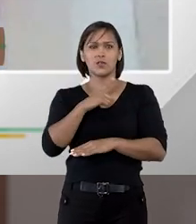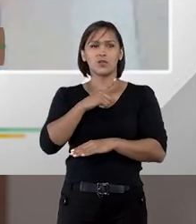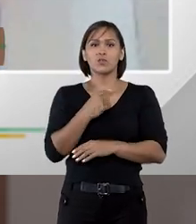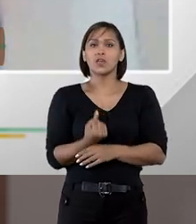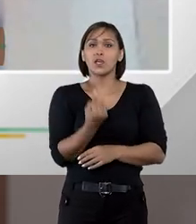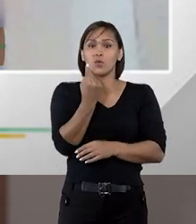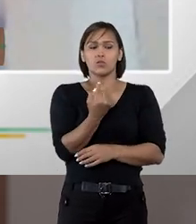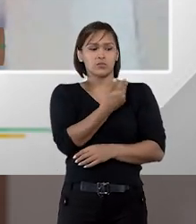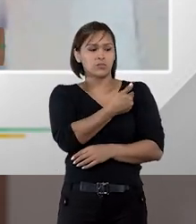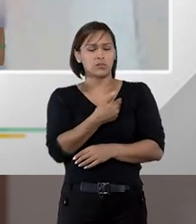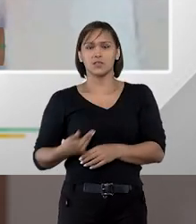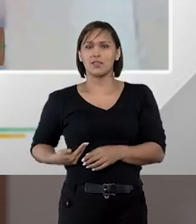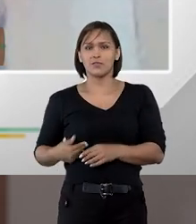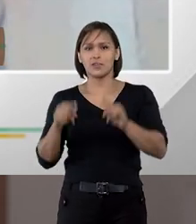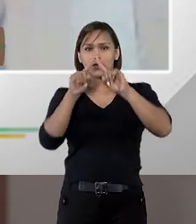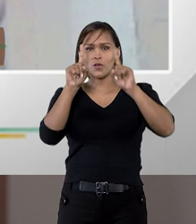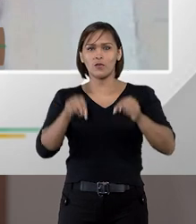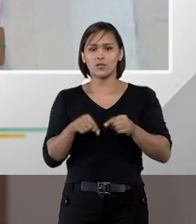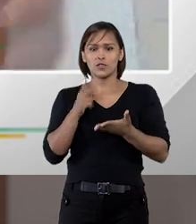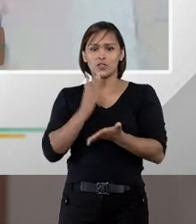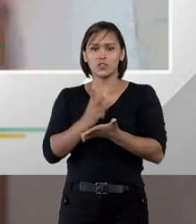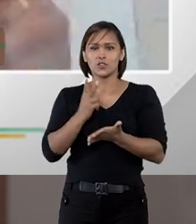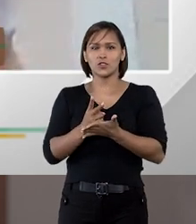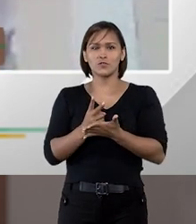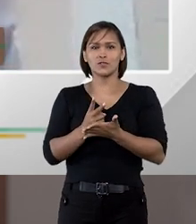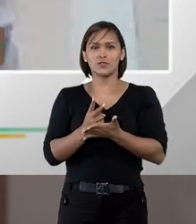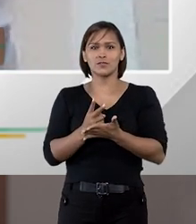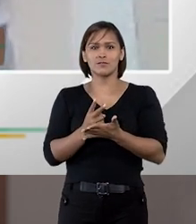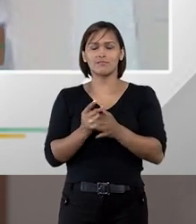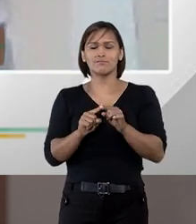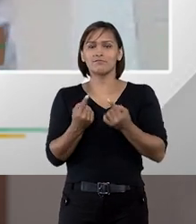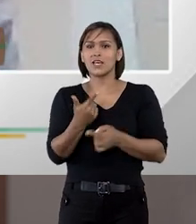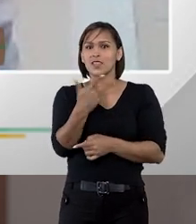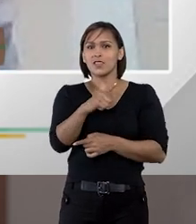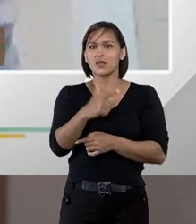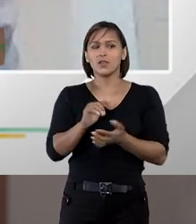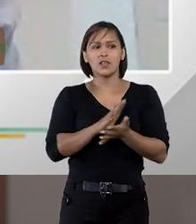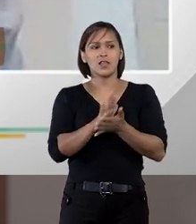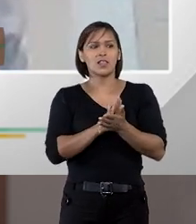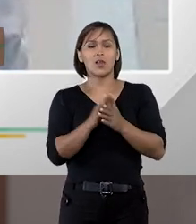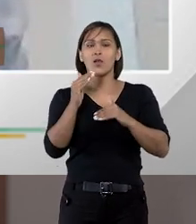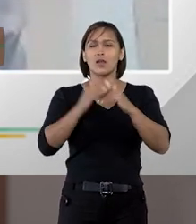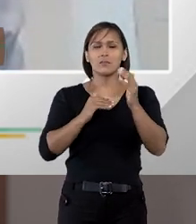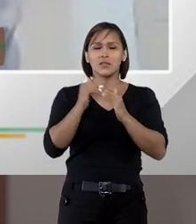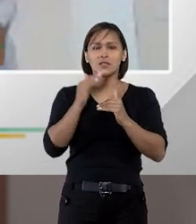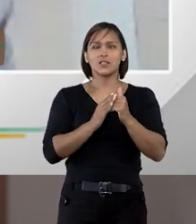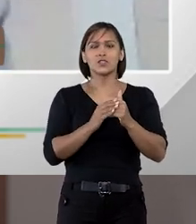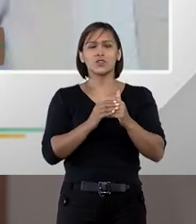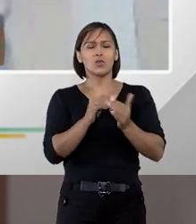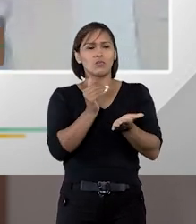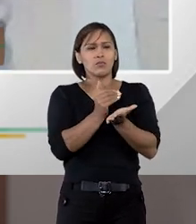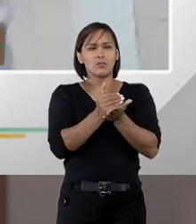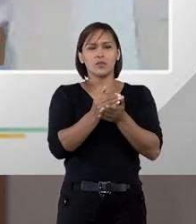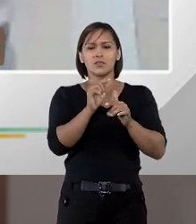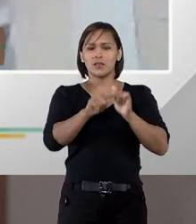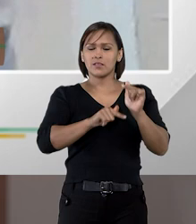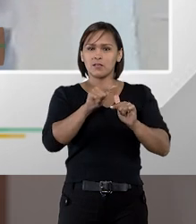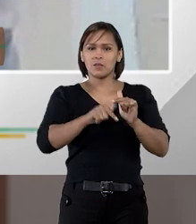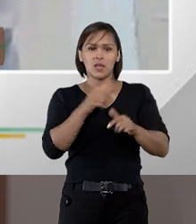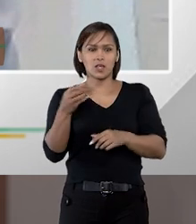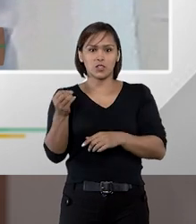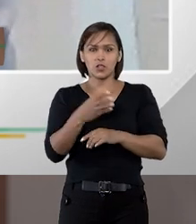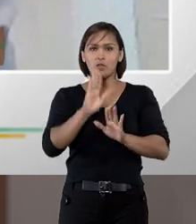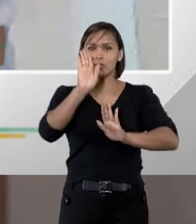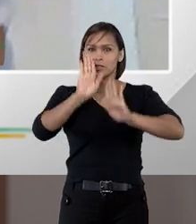tem um servidor efetivo para contar a história. Então, em algumas capacitações, quando eu comecei a